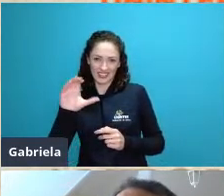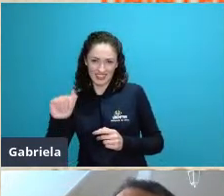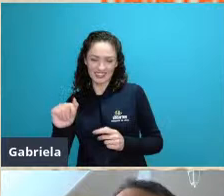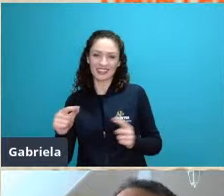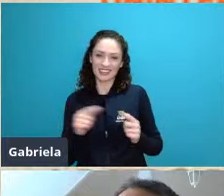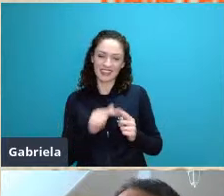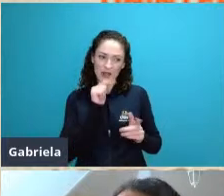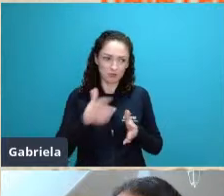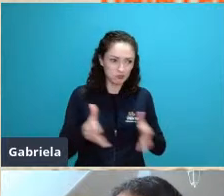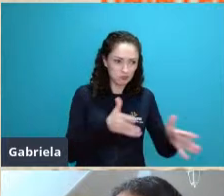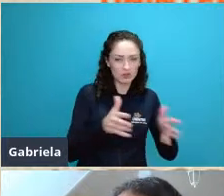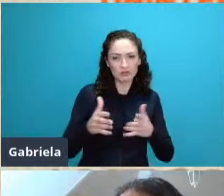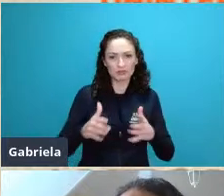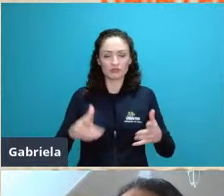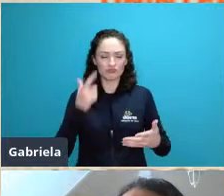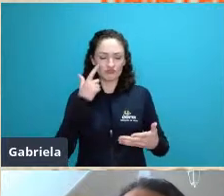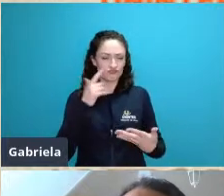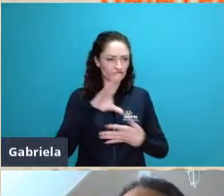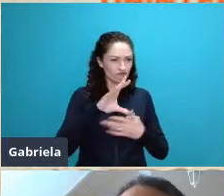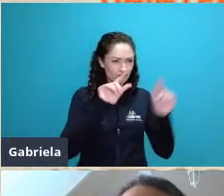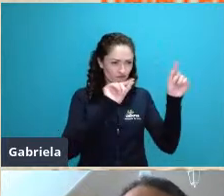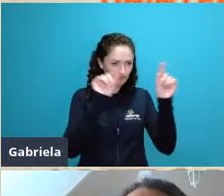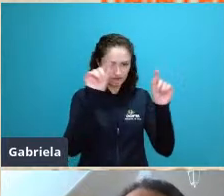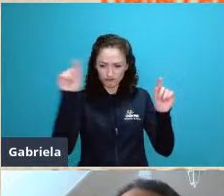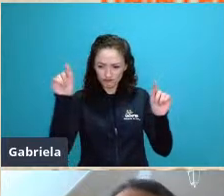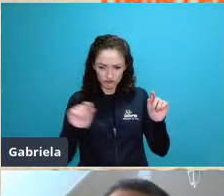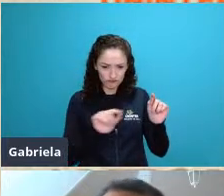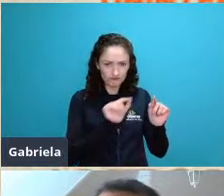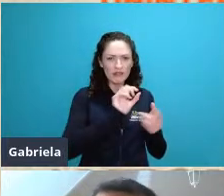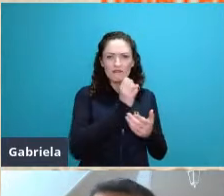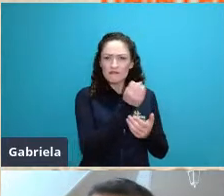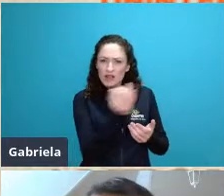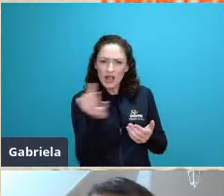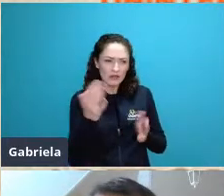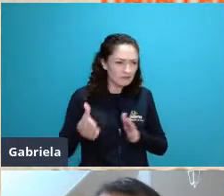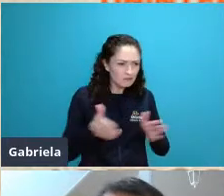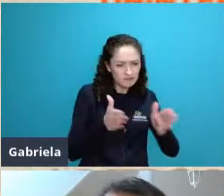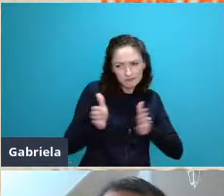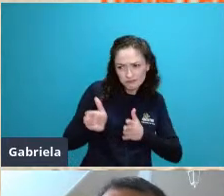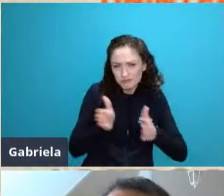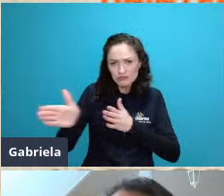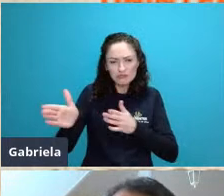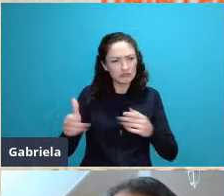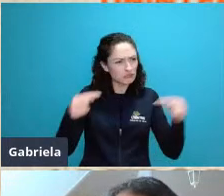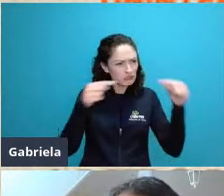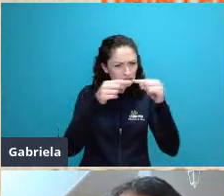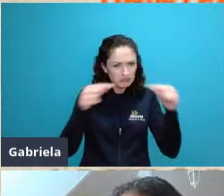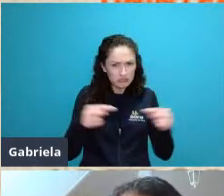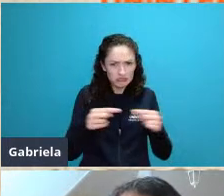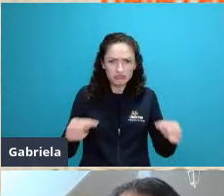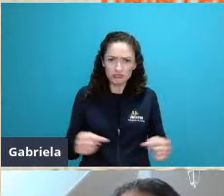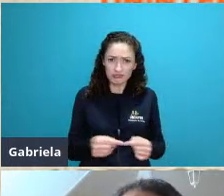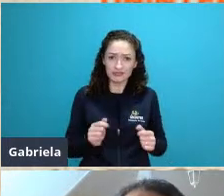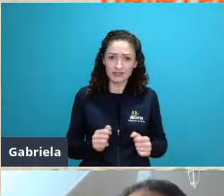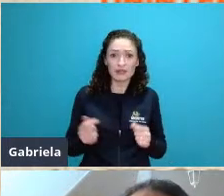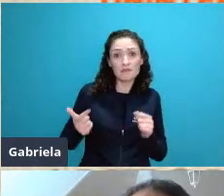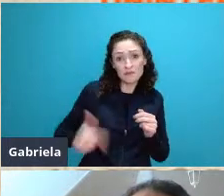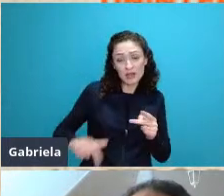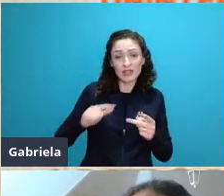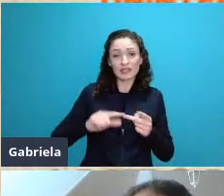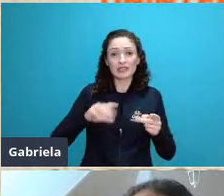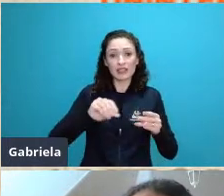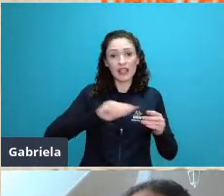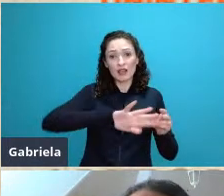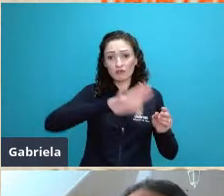relacionados entre si e o relevo a organização do relevo é